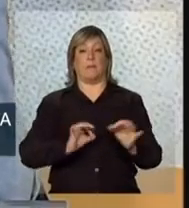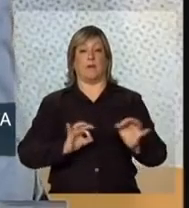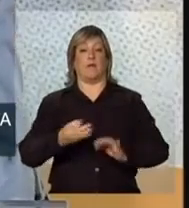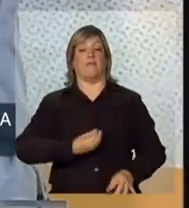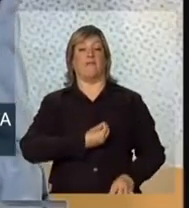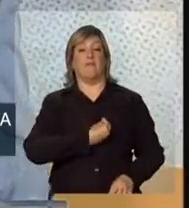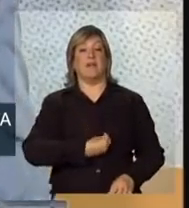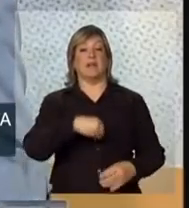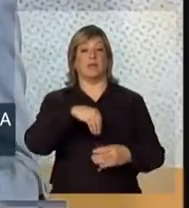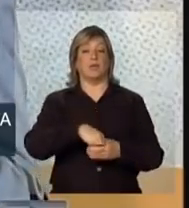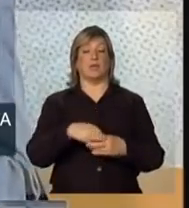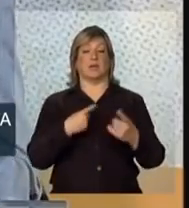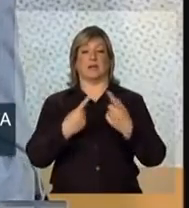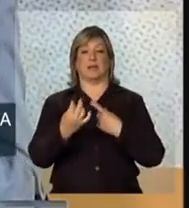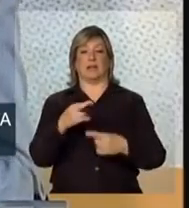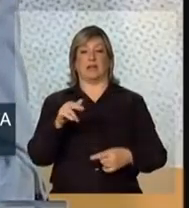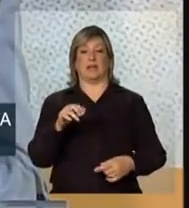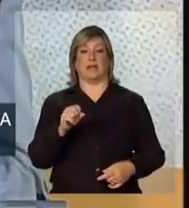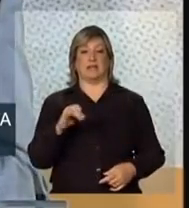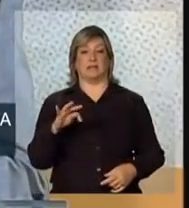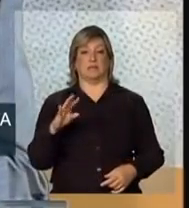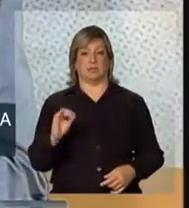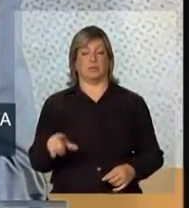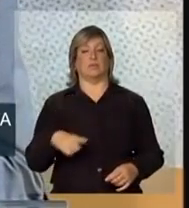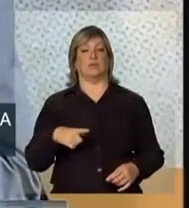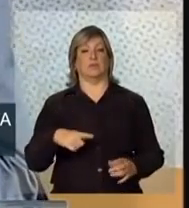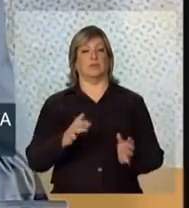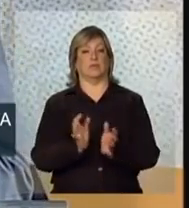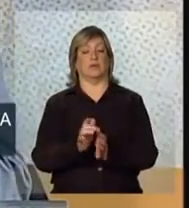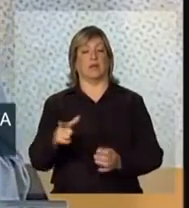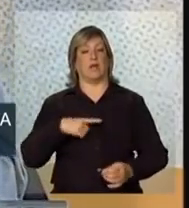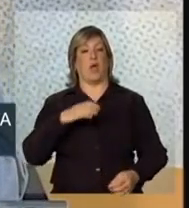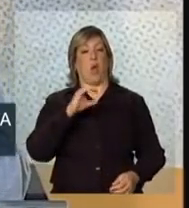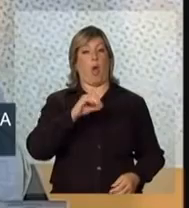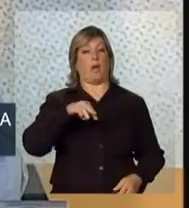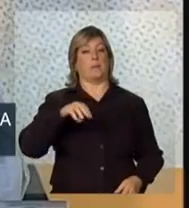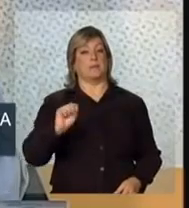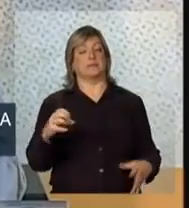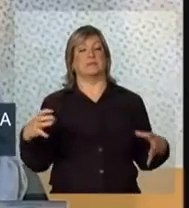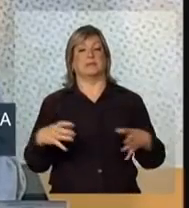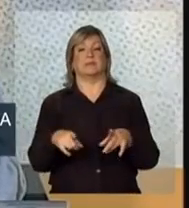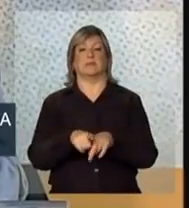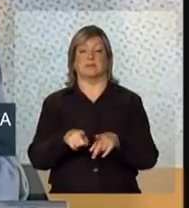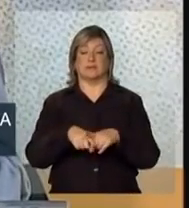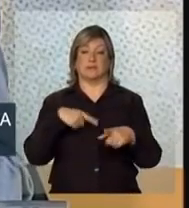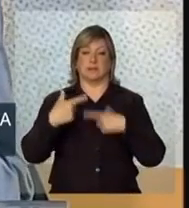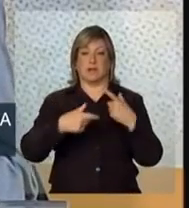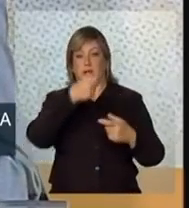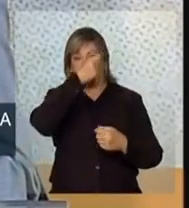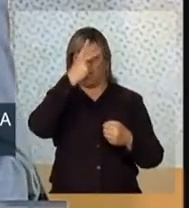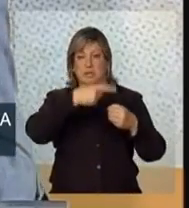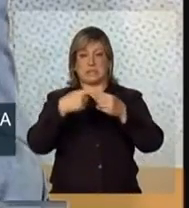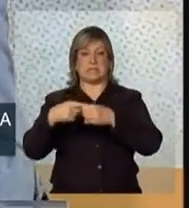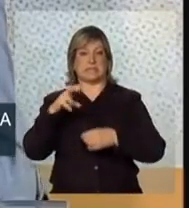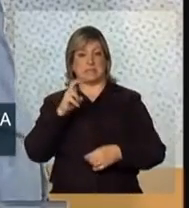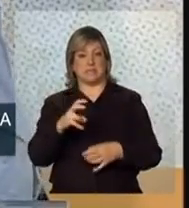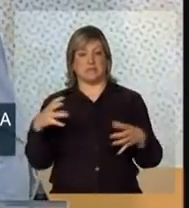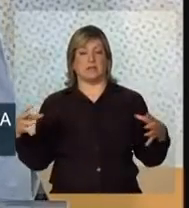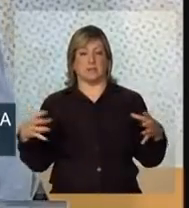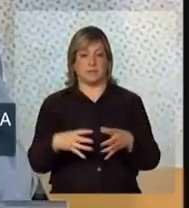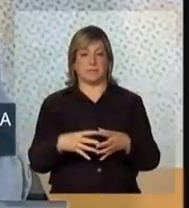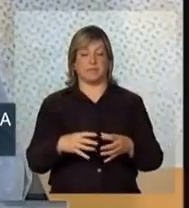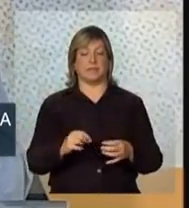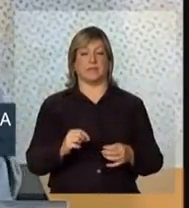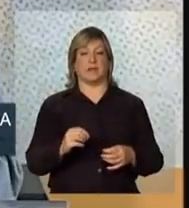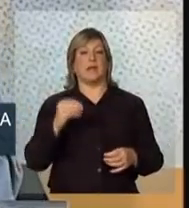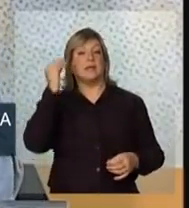Começou como um projeto piloto, com acompanhamento da própria Organização Mundial de Saúde. Envolvemos cinco municípios, municípios